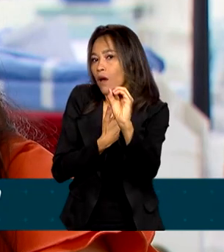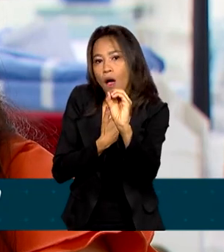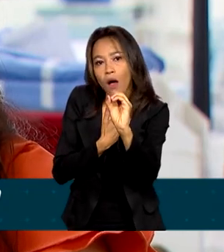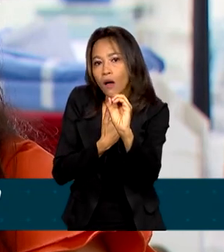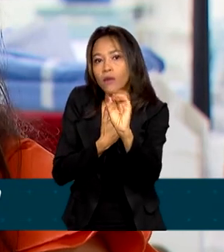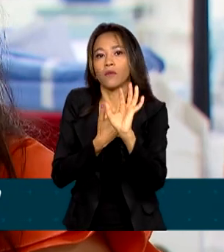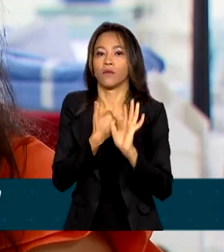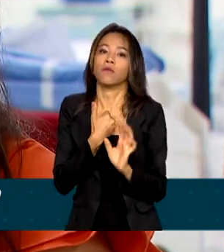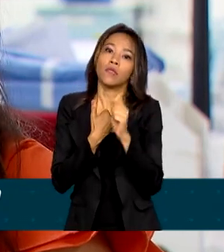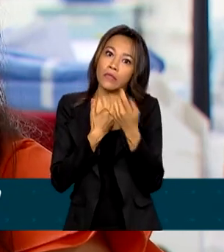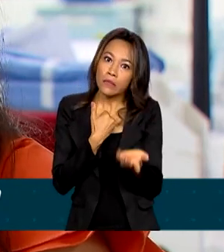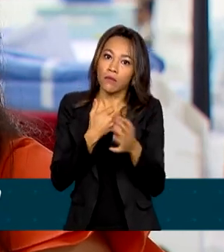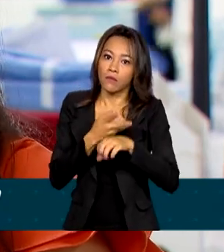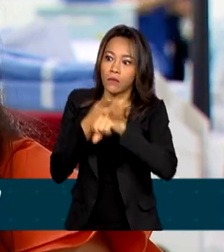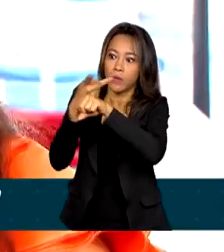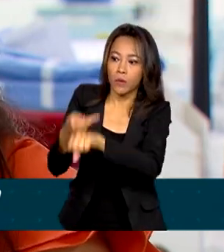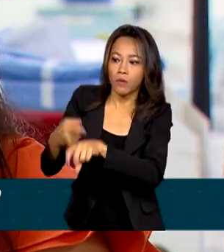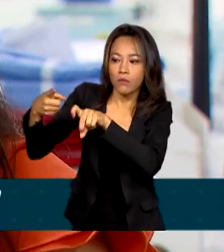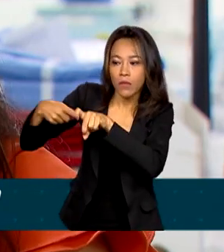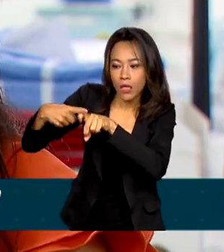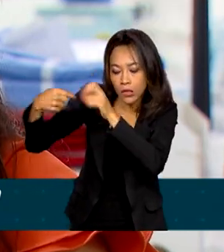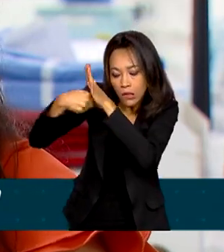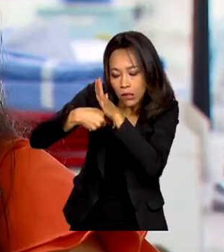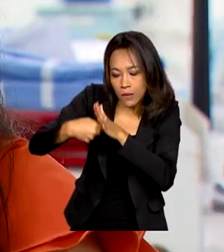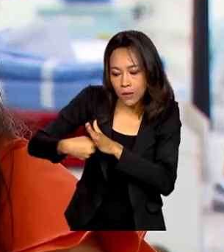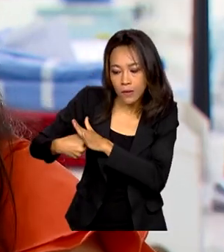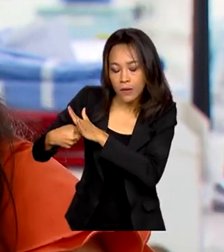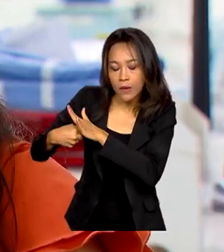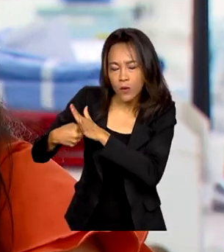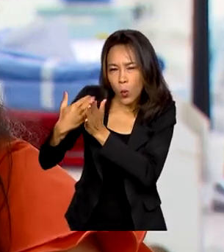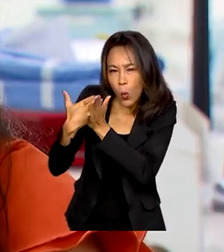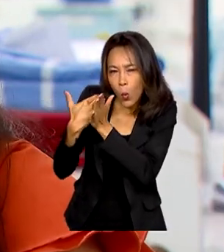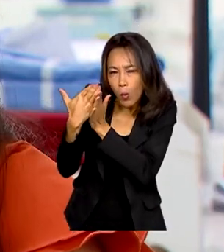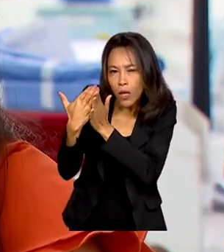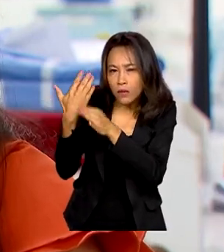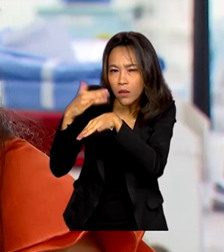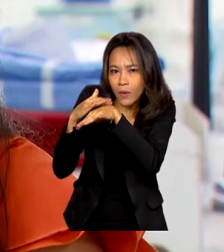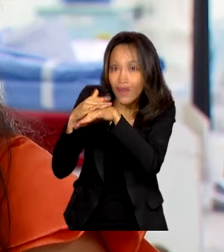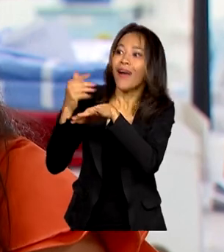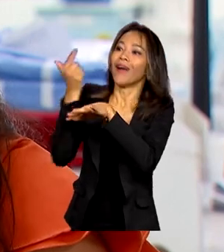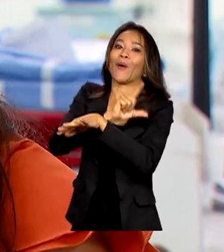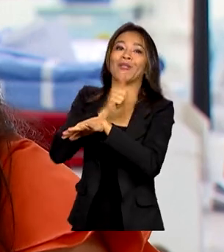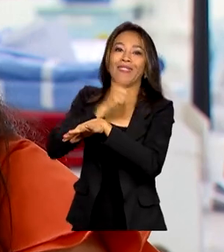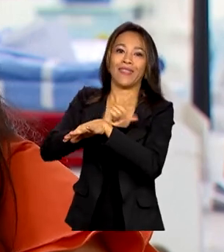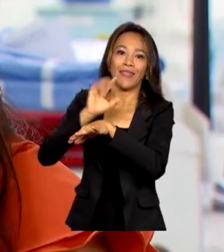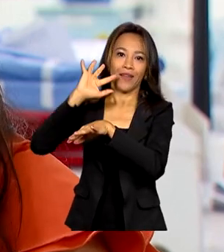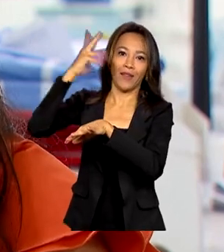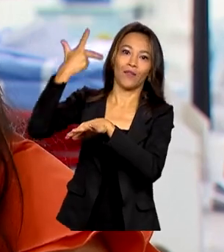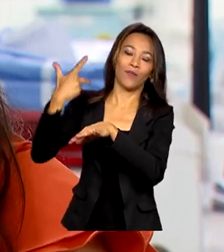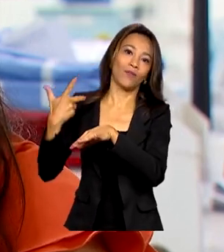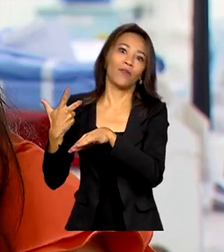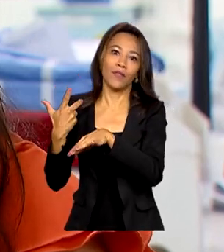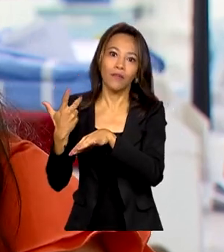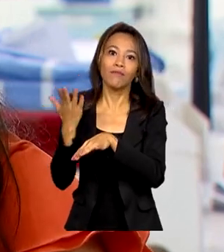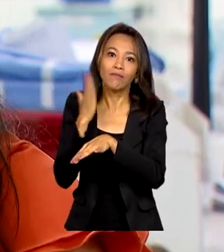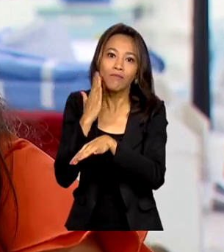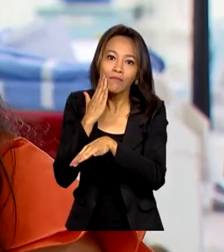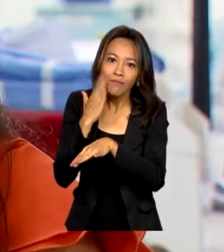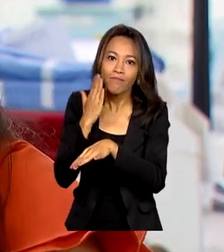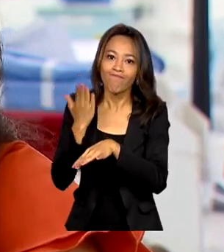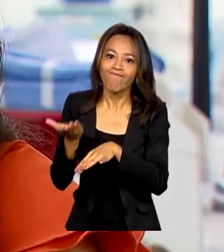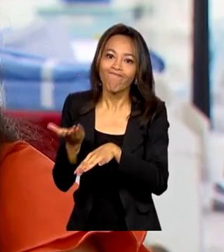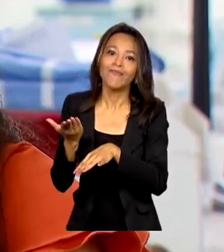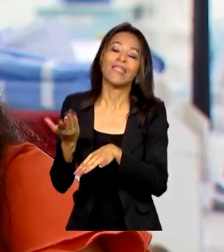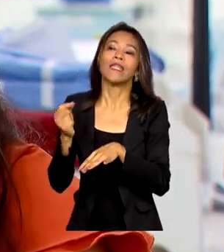rastreio, né? E aí, quando se diagnostica o começo da doença, você tem como saber o que está levando a essa lesão renal